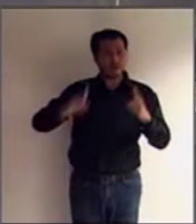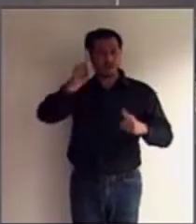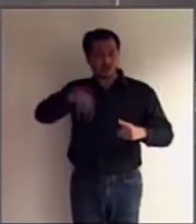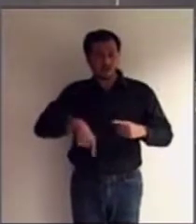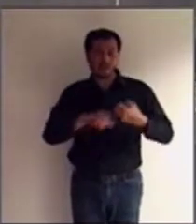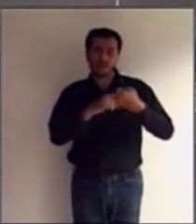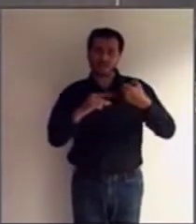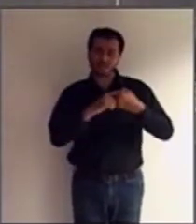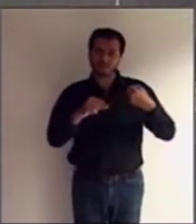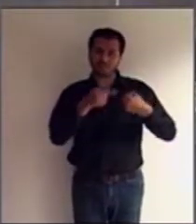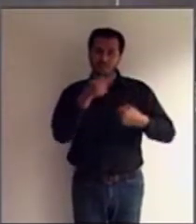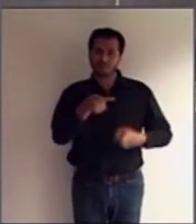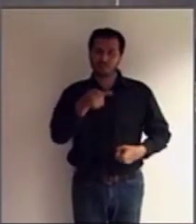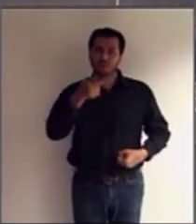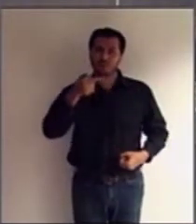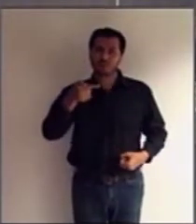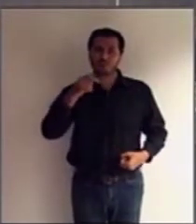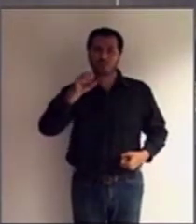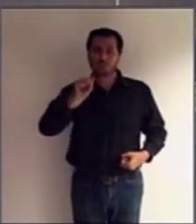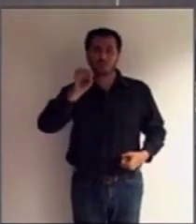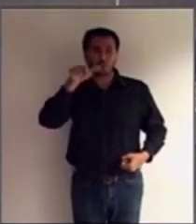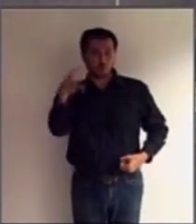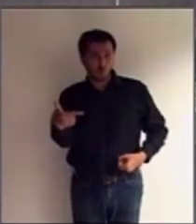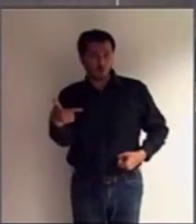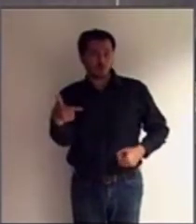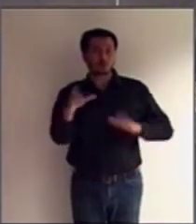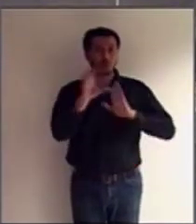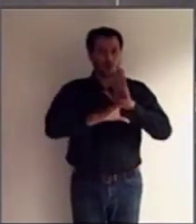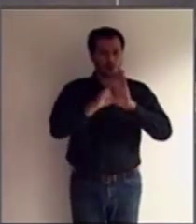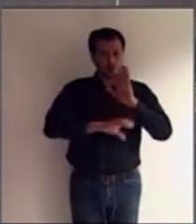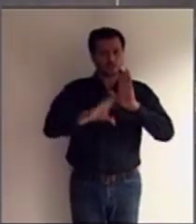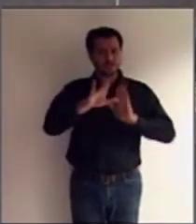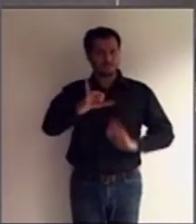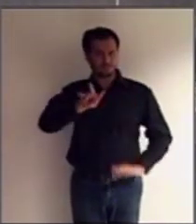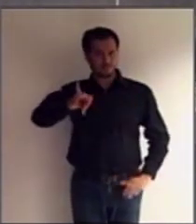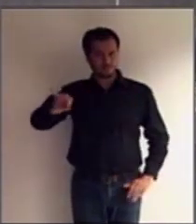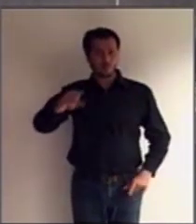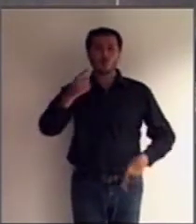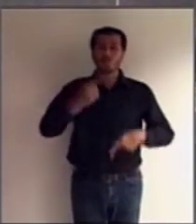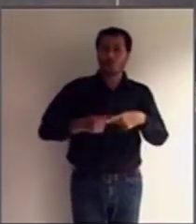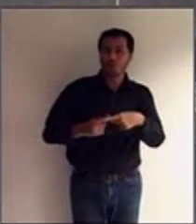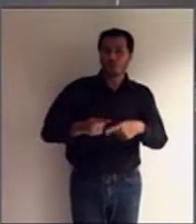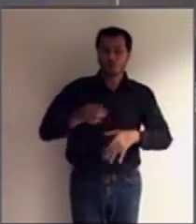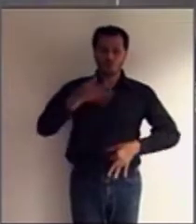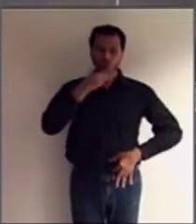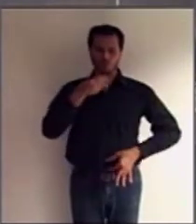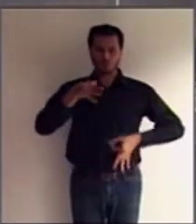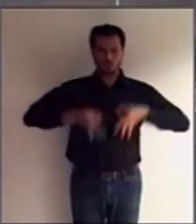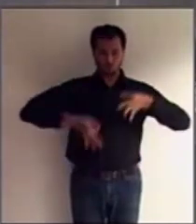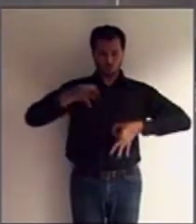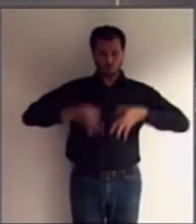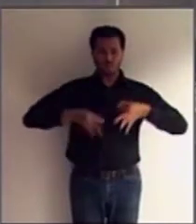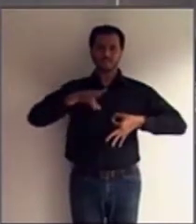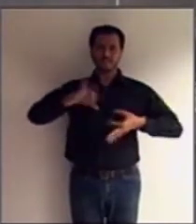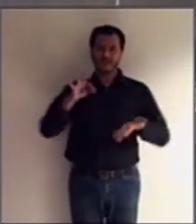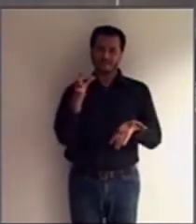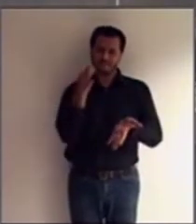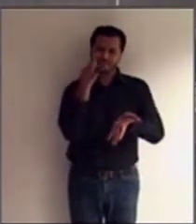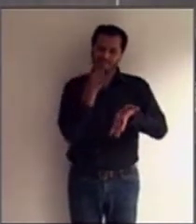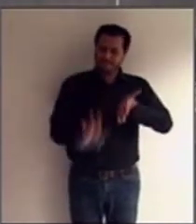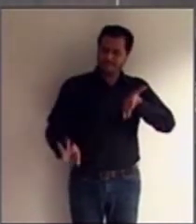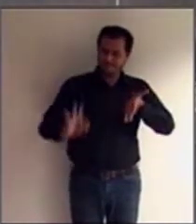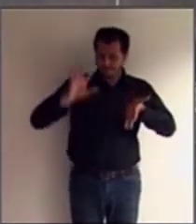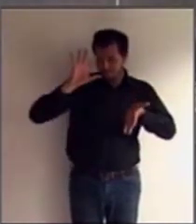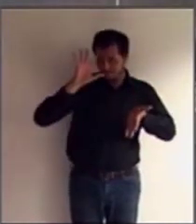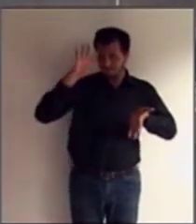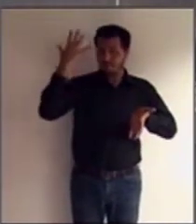Código Civil, ao afirmar que o juiz assinará, segundo o desenvolvimento cognitivo e